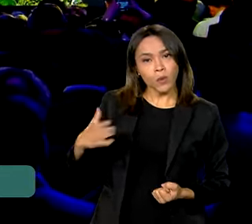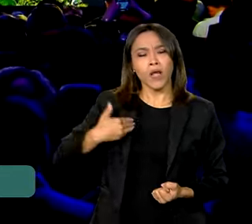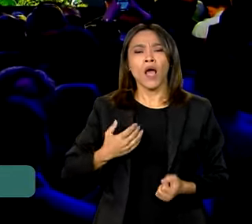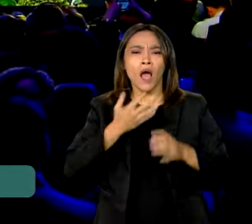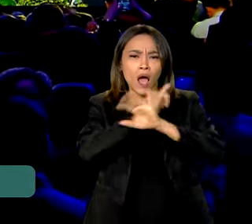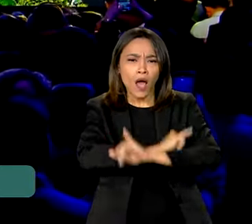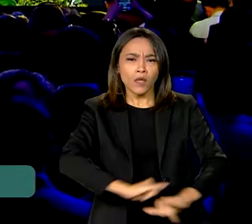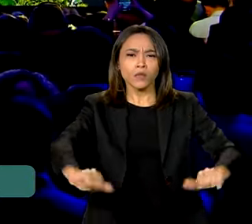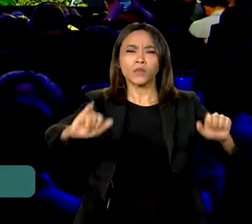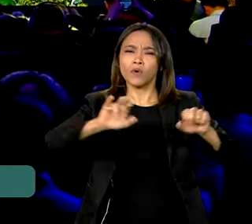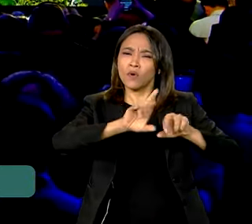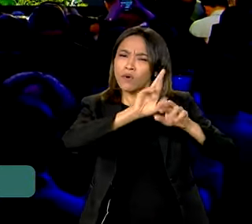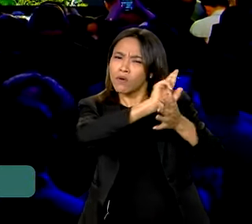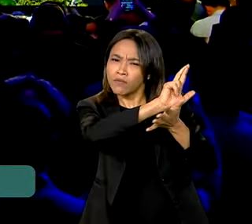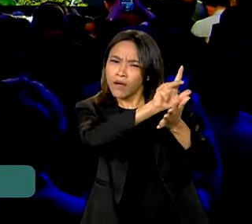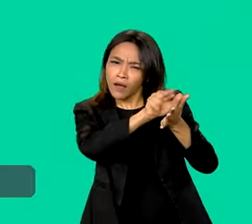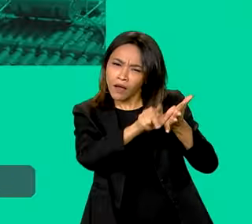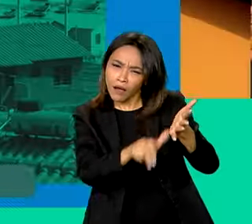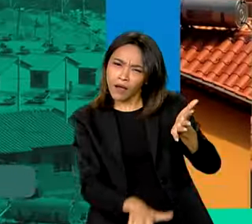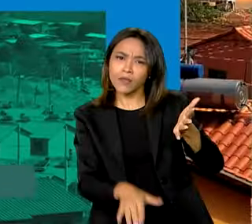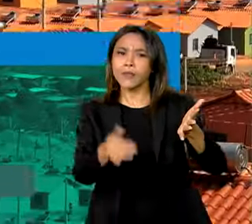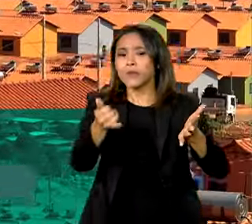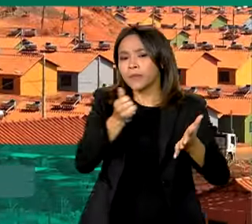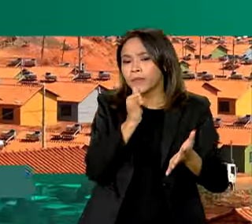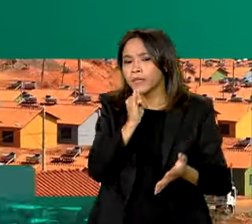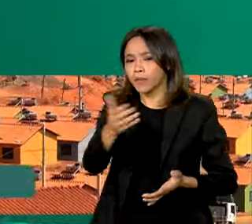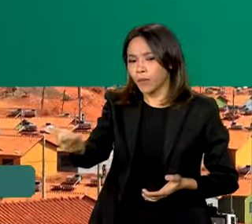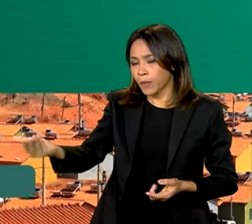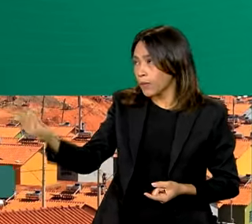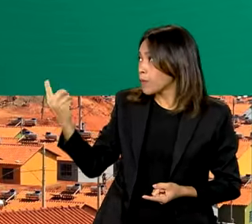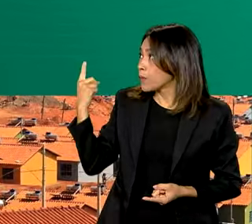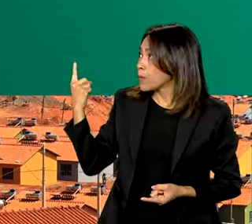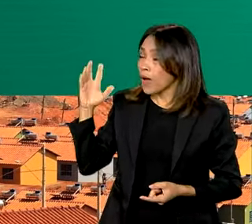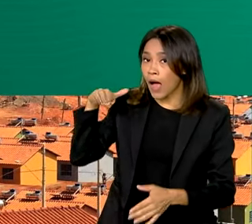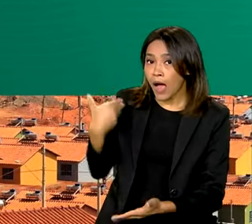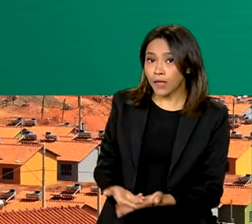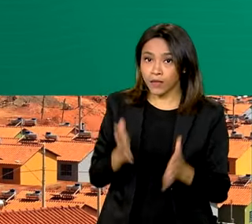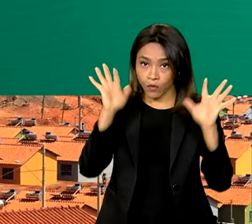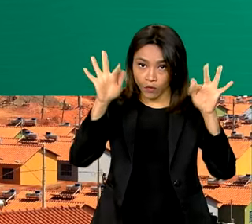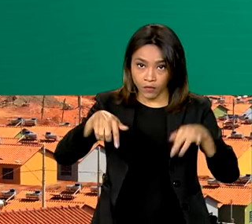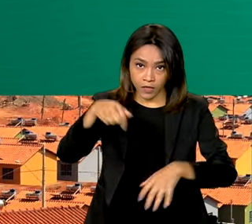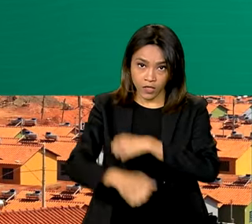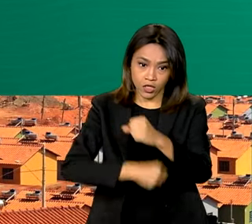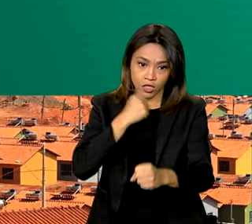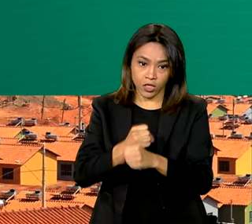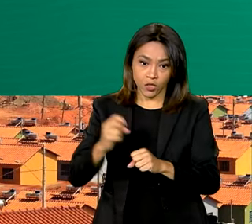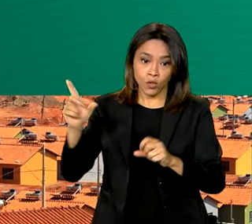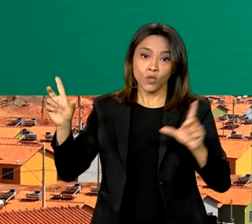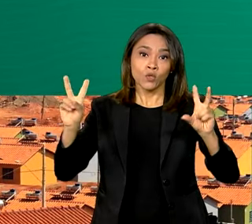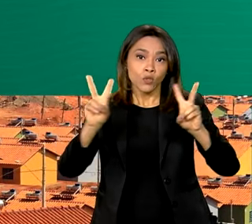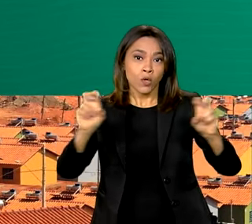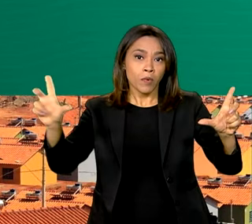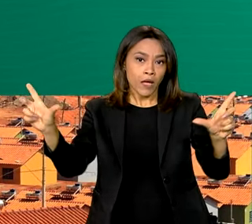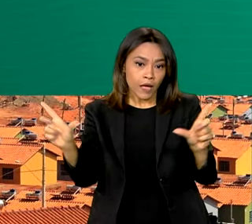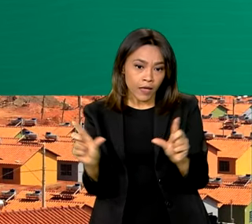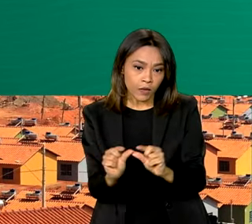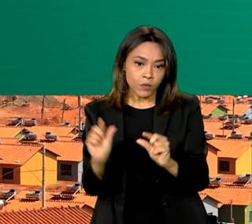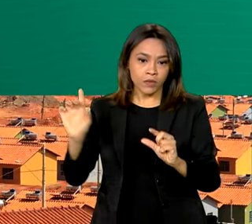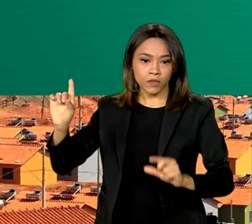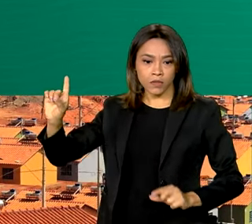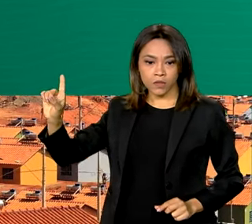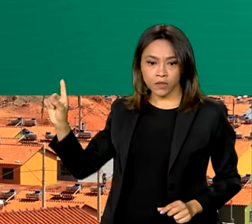de medidas para atender aos municípios, como a manutenção até o fim deste ano, da alíquota reduzida da contribuição